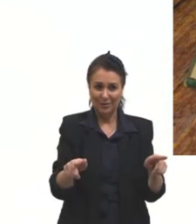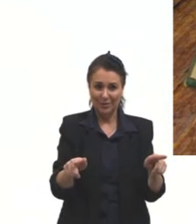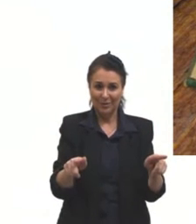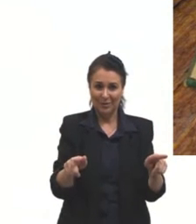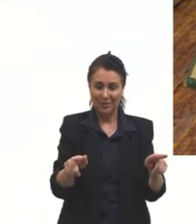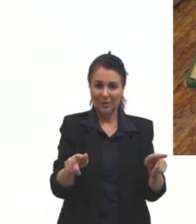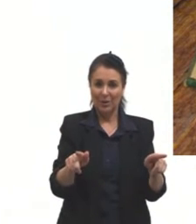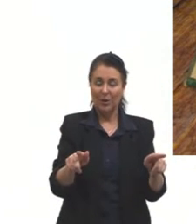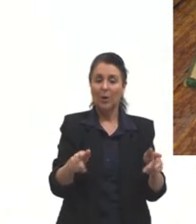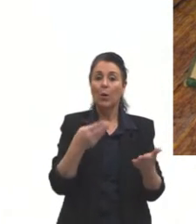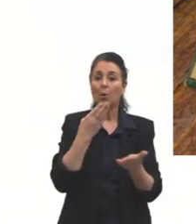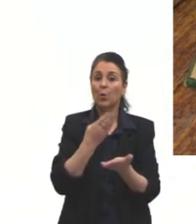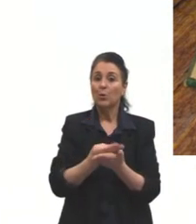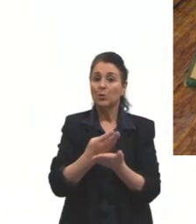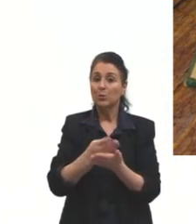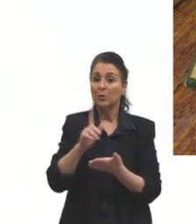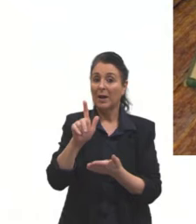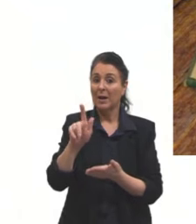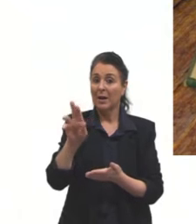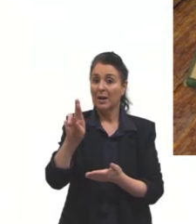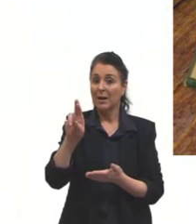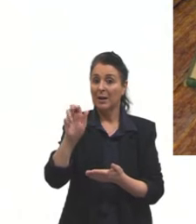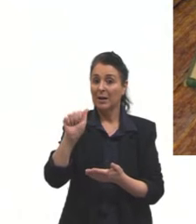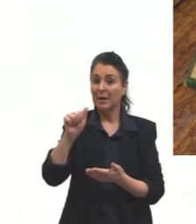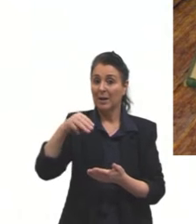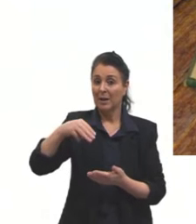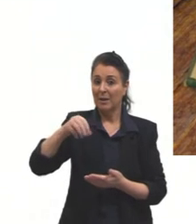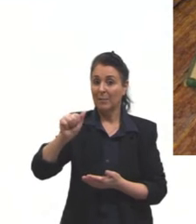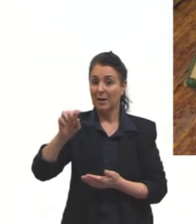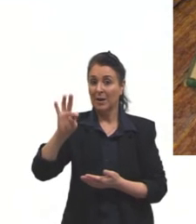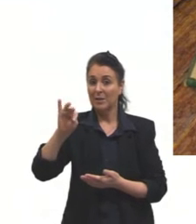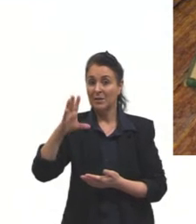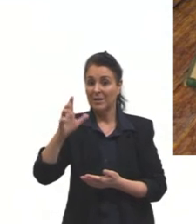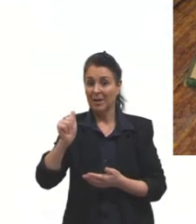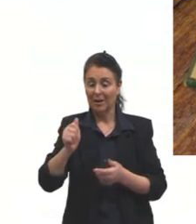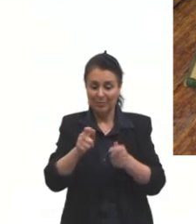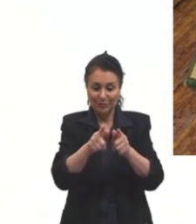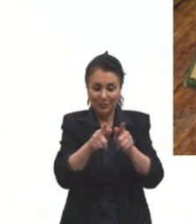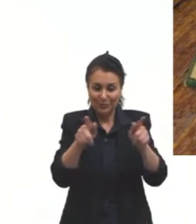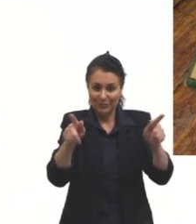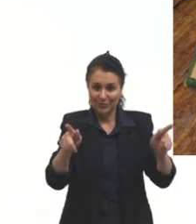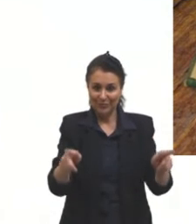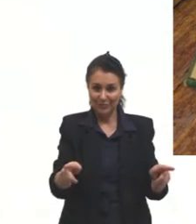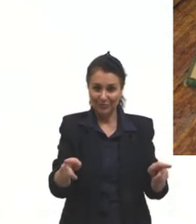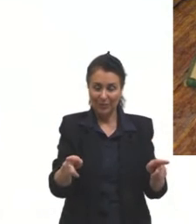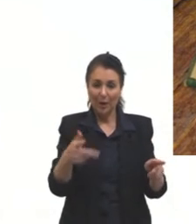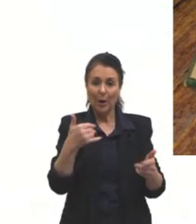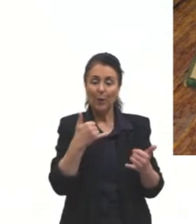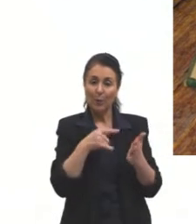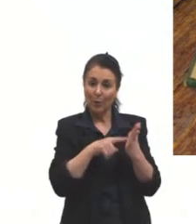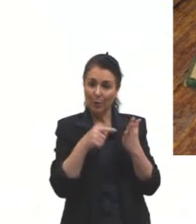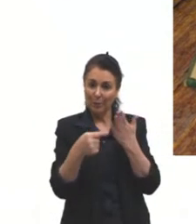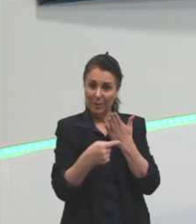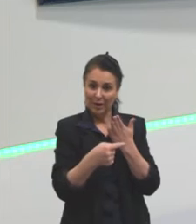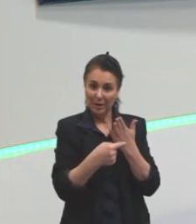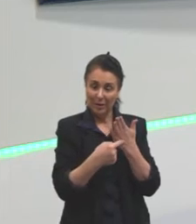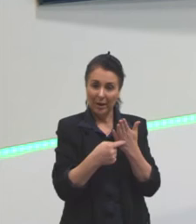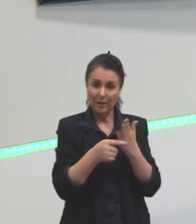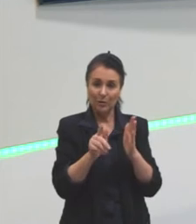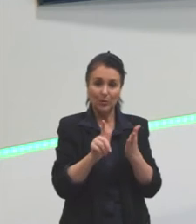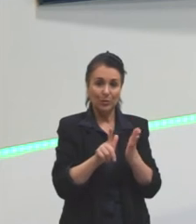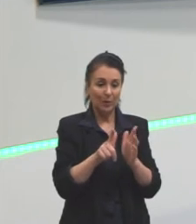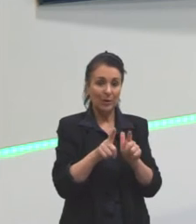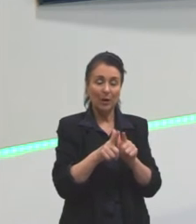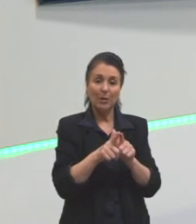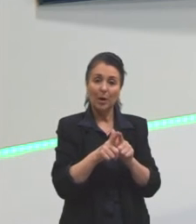o estudo da gramática, quando a gente abre um livro, quando a gente abre aí uma regra,